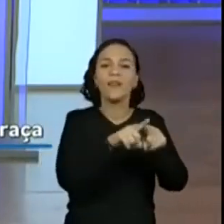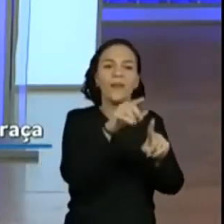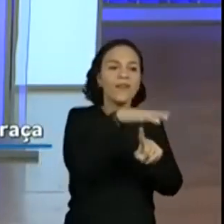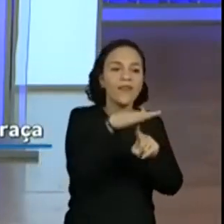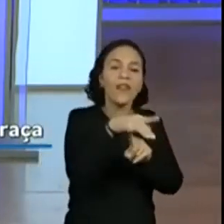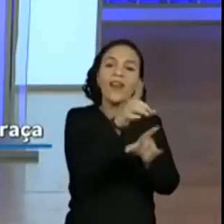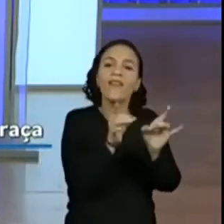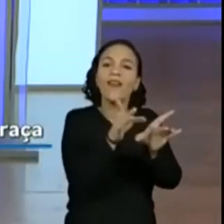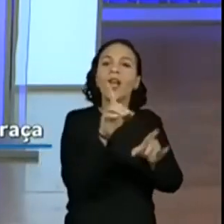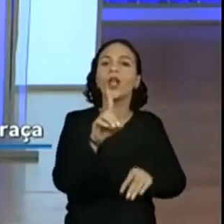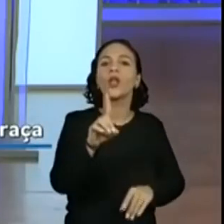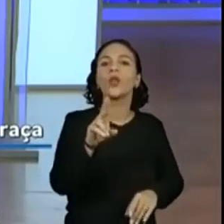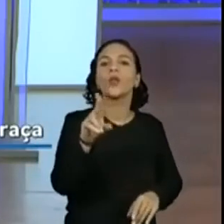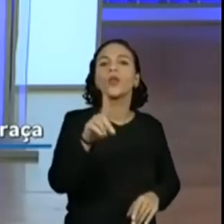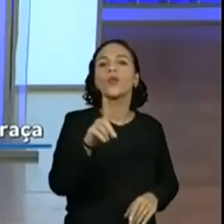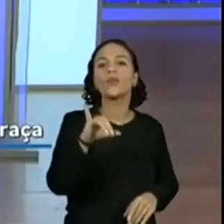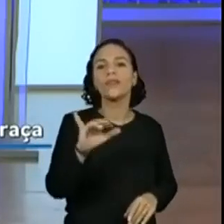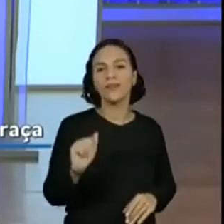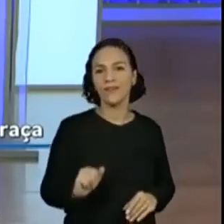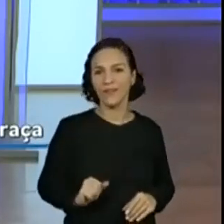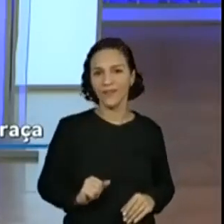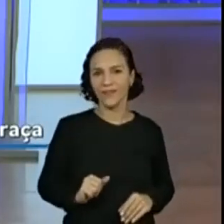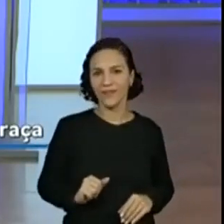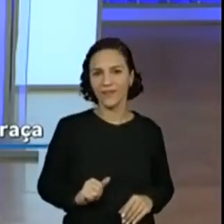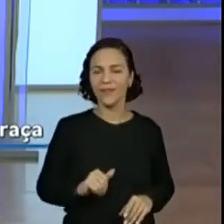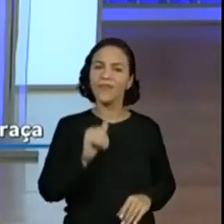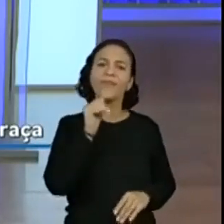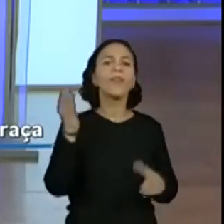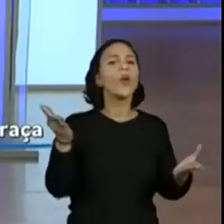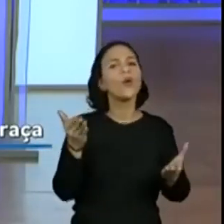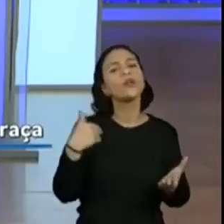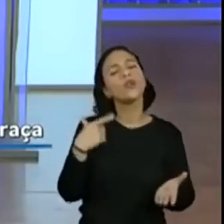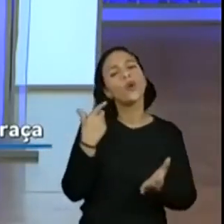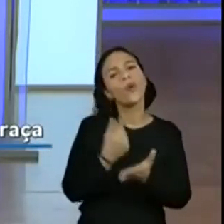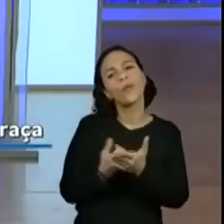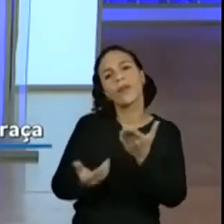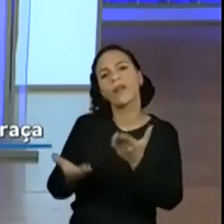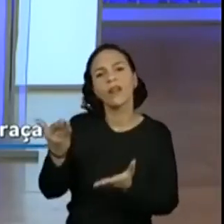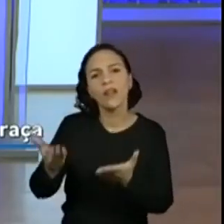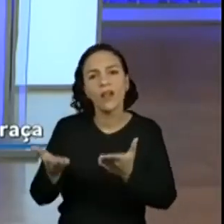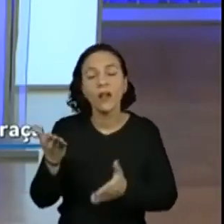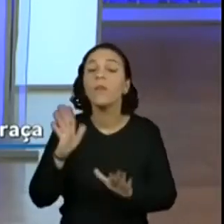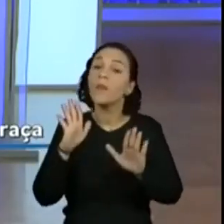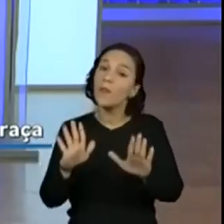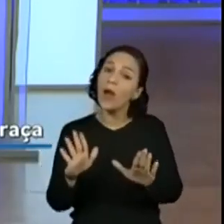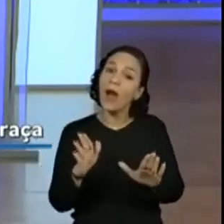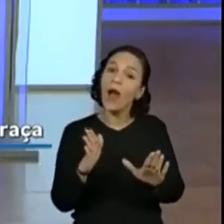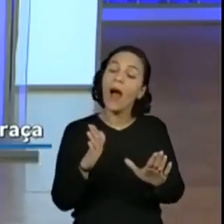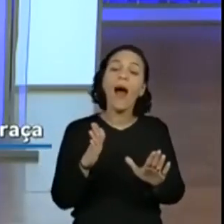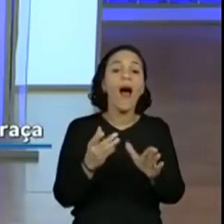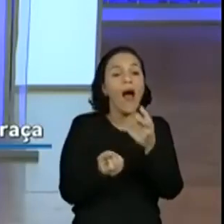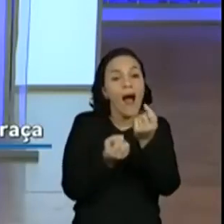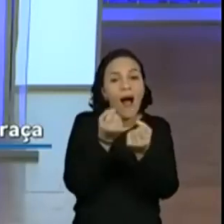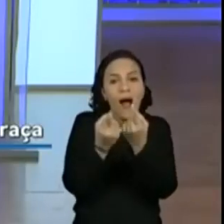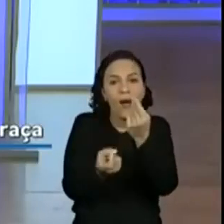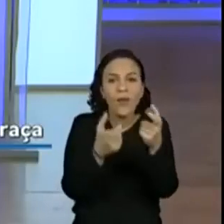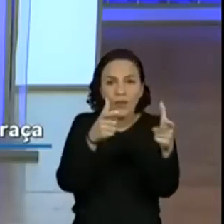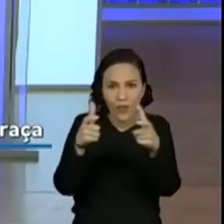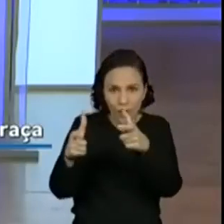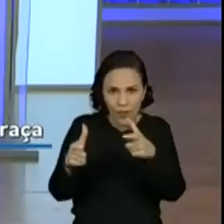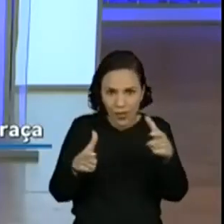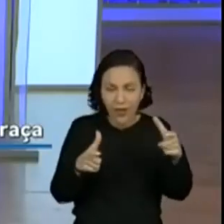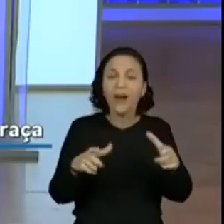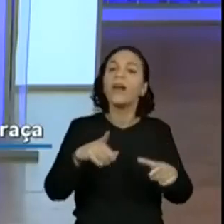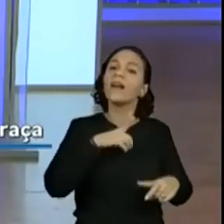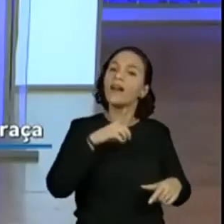É o que a gente brinca e fala, ah, mas hoje a gente vai ali e compra no quilo, quanto que... Não, mas há lugares que a gente ainda